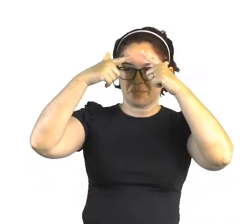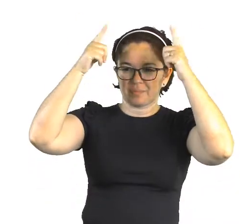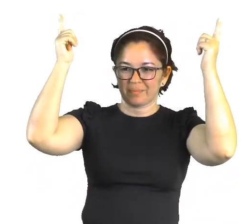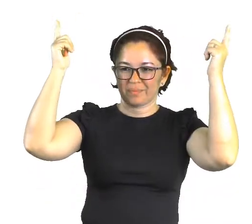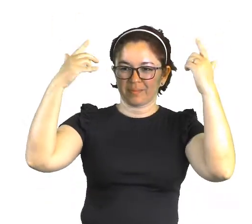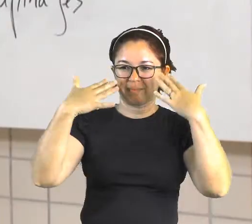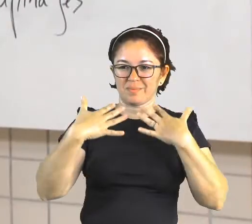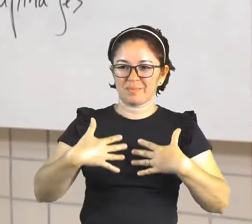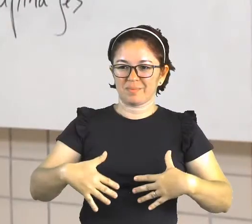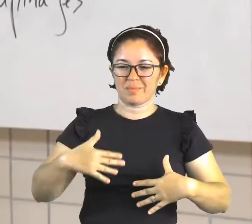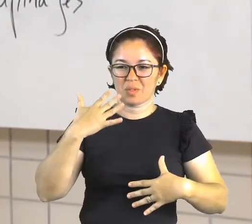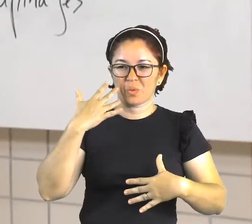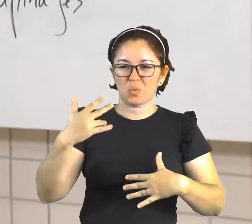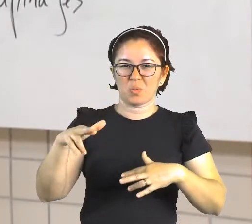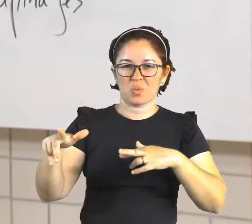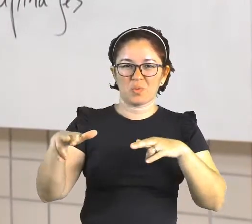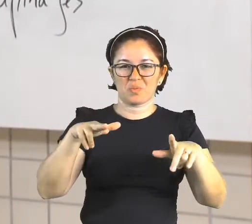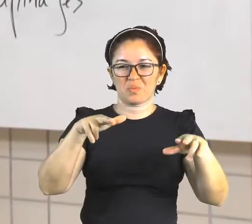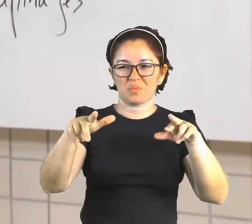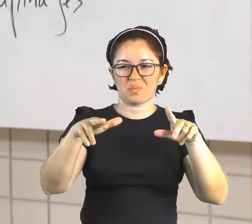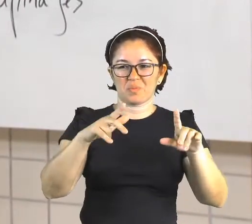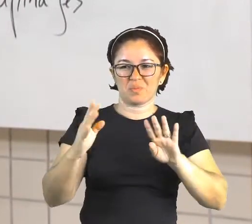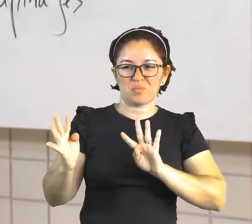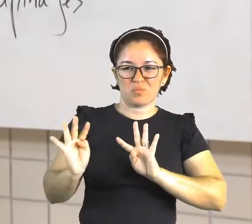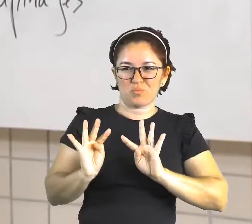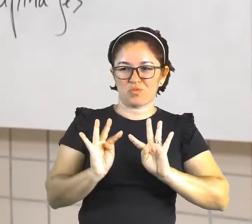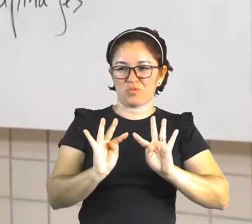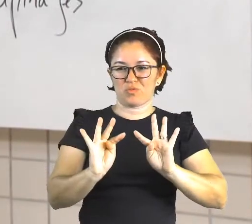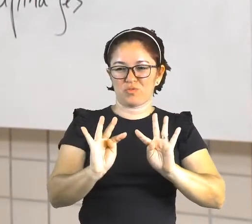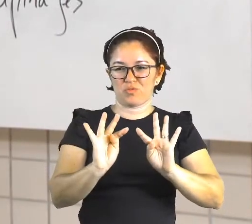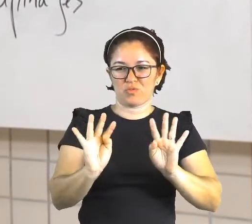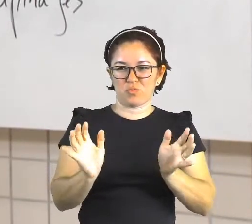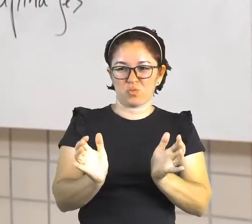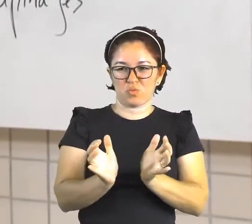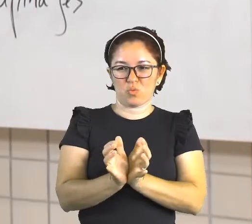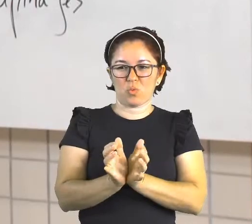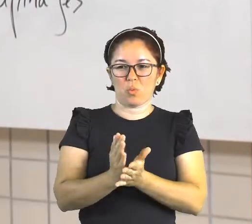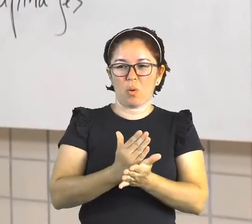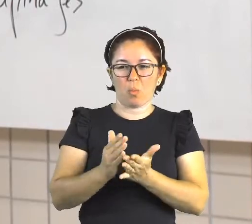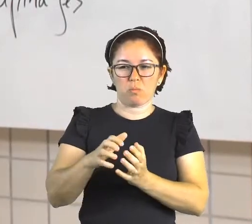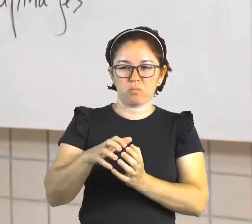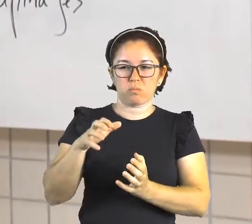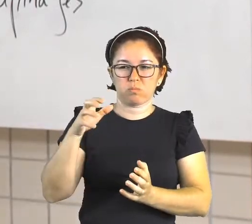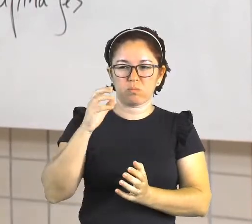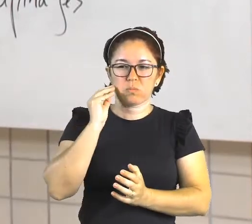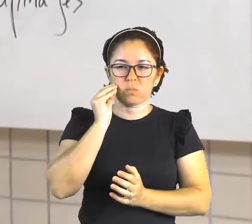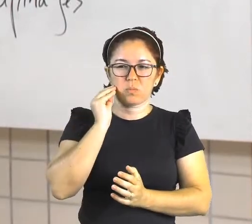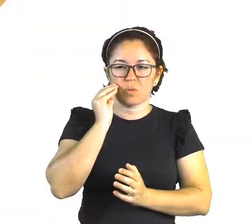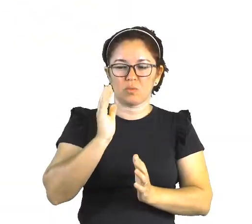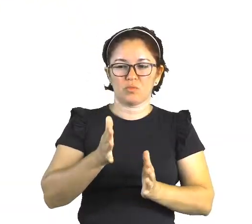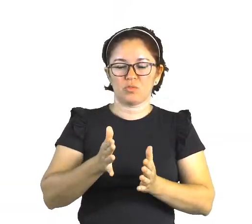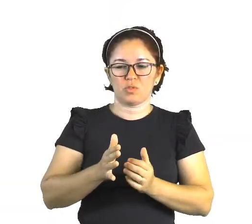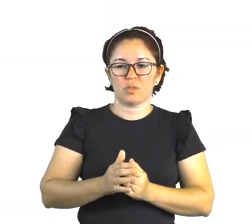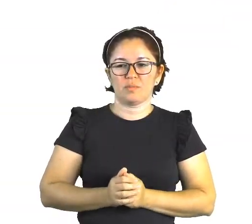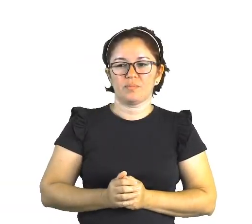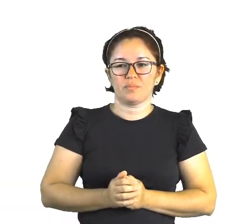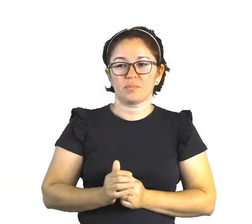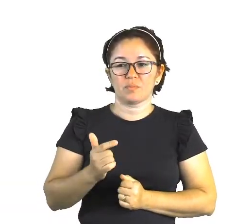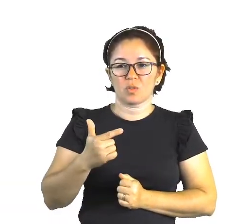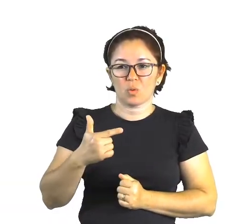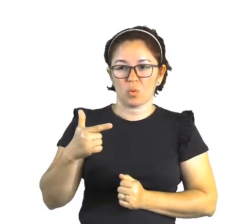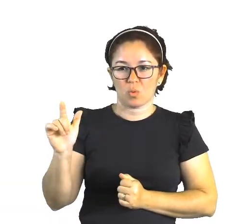uma tribo bem aguerrida, em tempos mais antigos. Aqui nós temos outra imagem dos